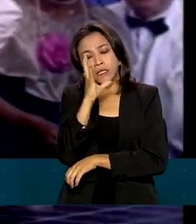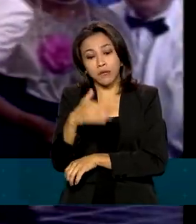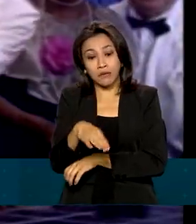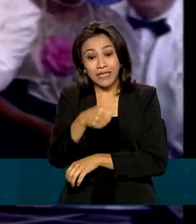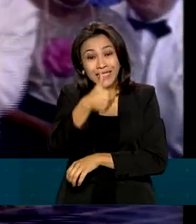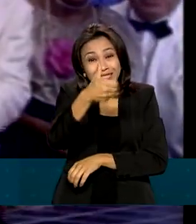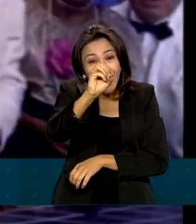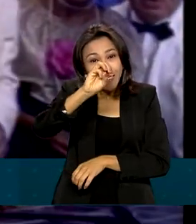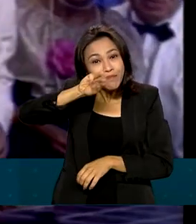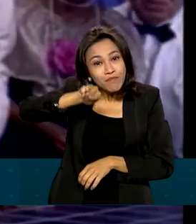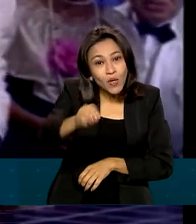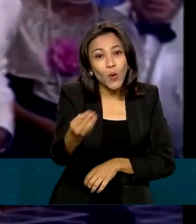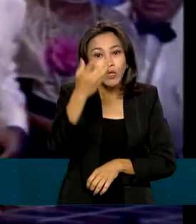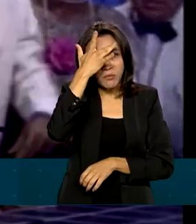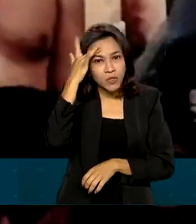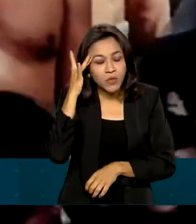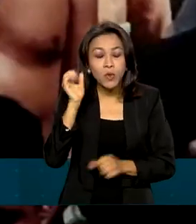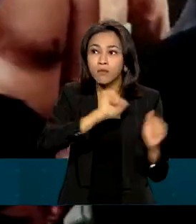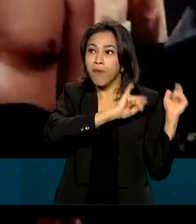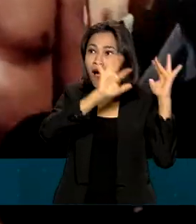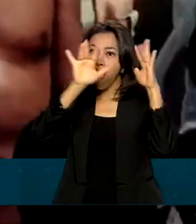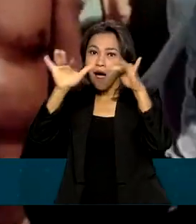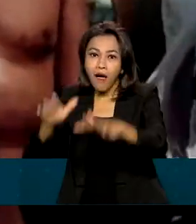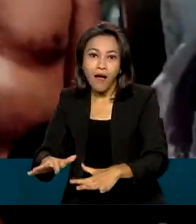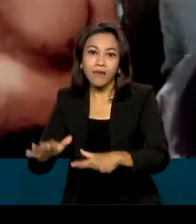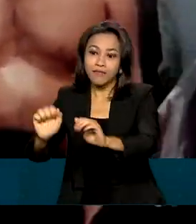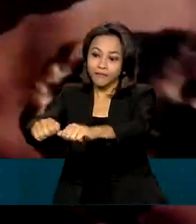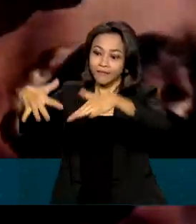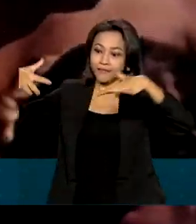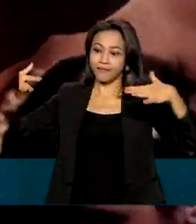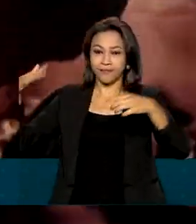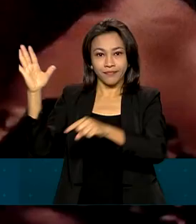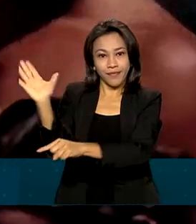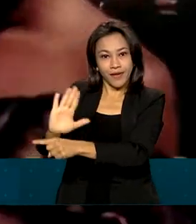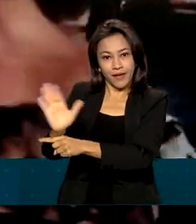10 milhões de espectadores aos cinemas brasileiros.